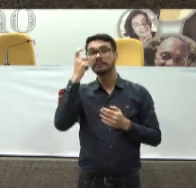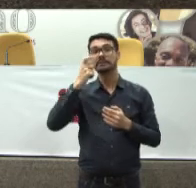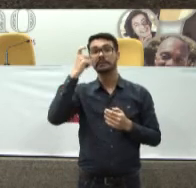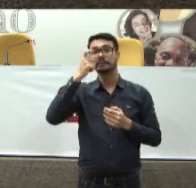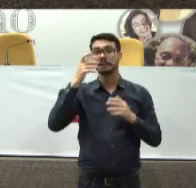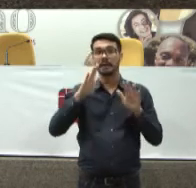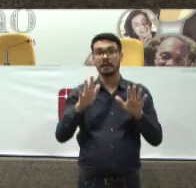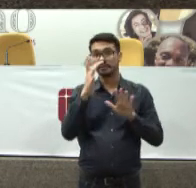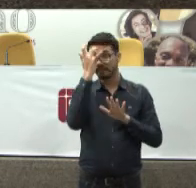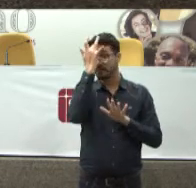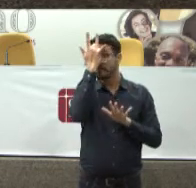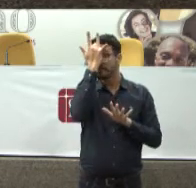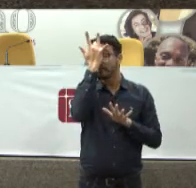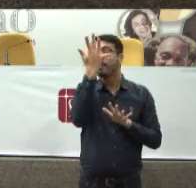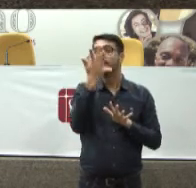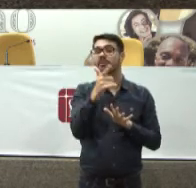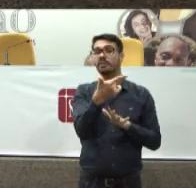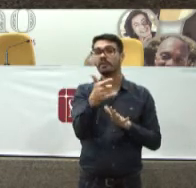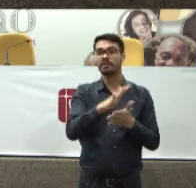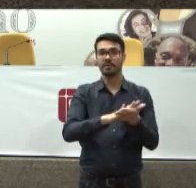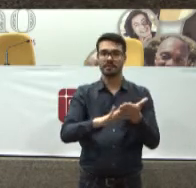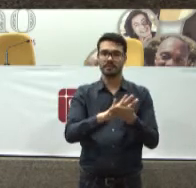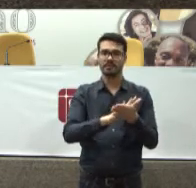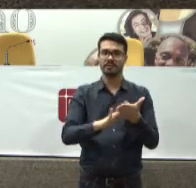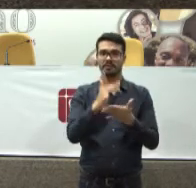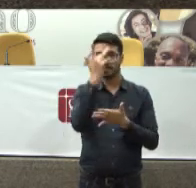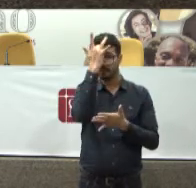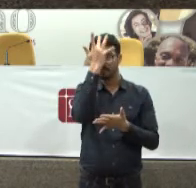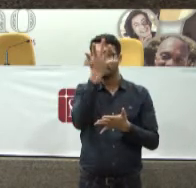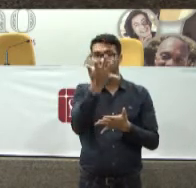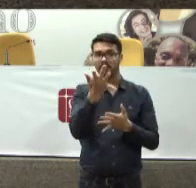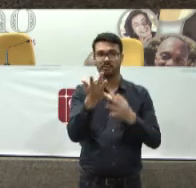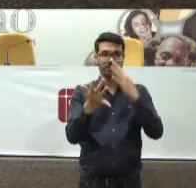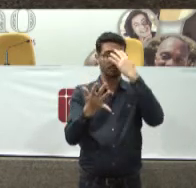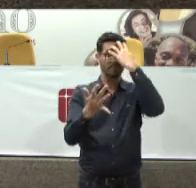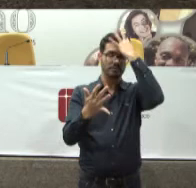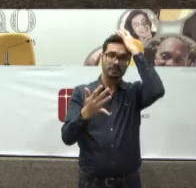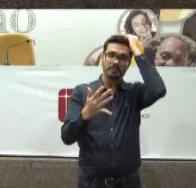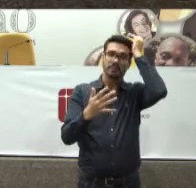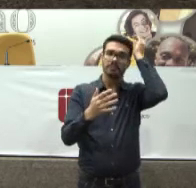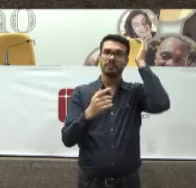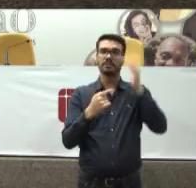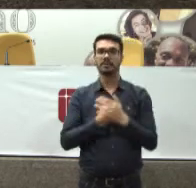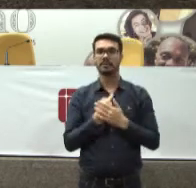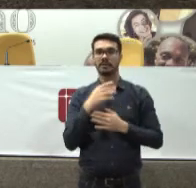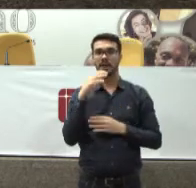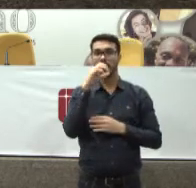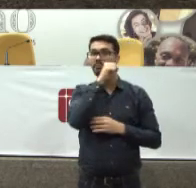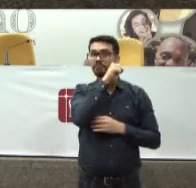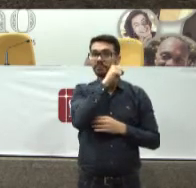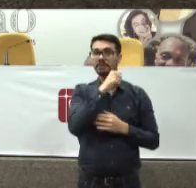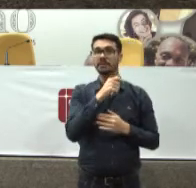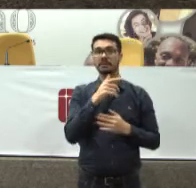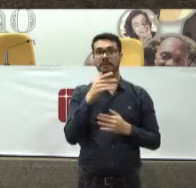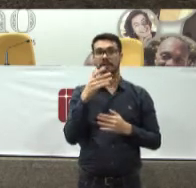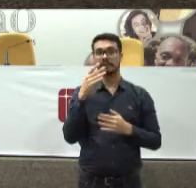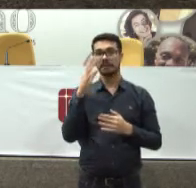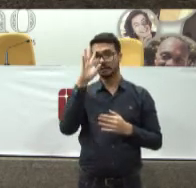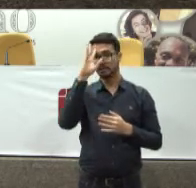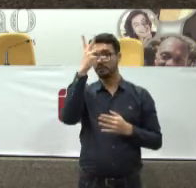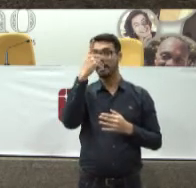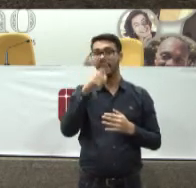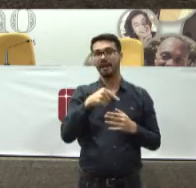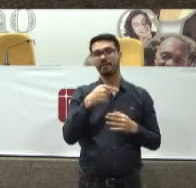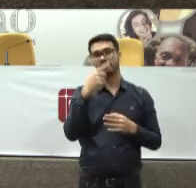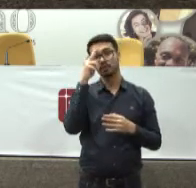Não é fácil Não tem nada Que seja fácil Raramente eu ligo o telefone E consigo resolver a coisa na hora Essa é a história